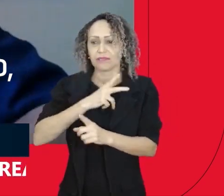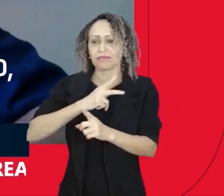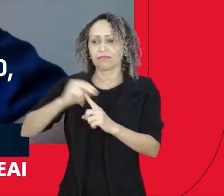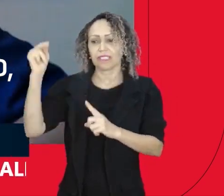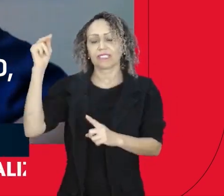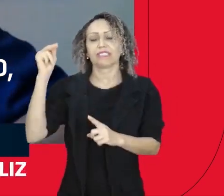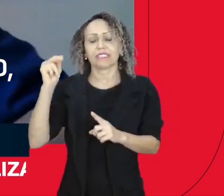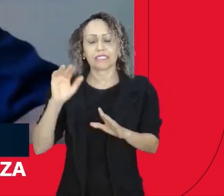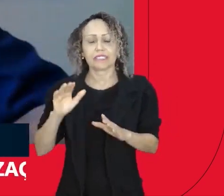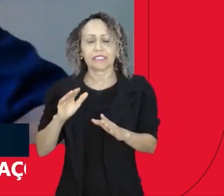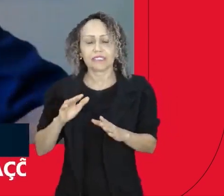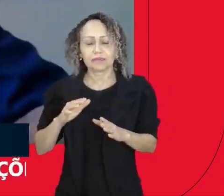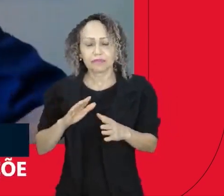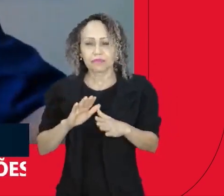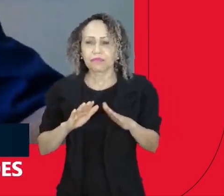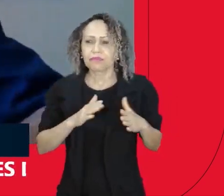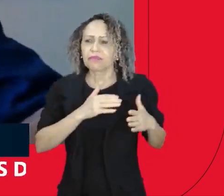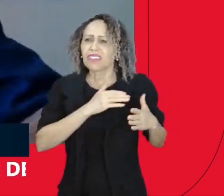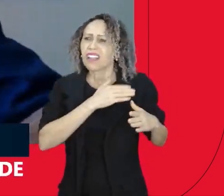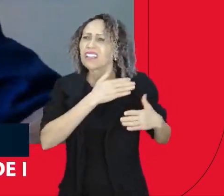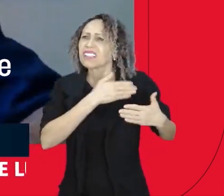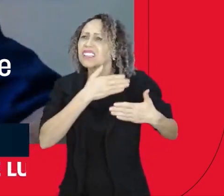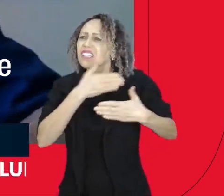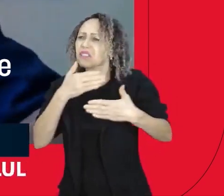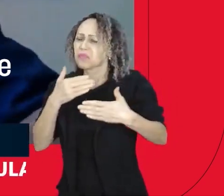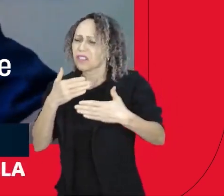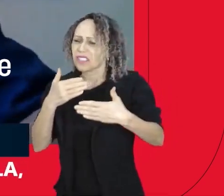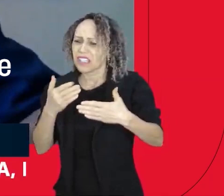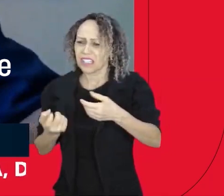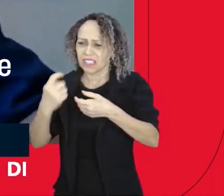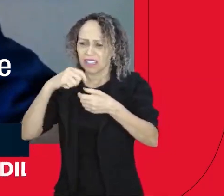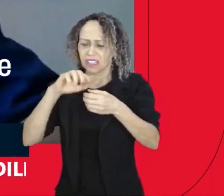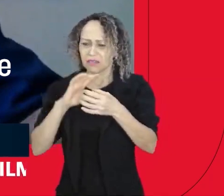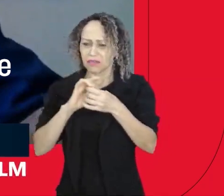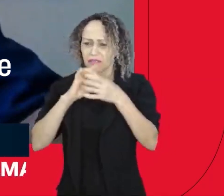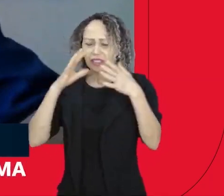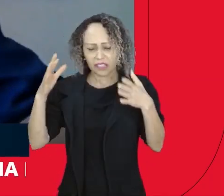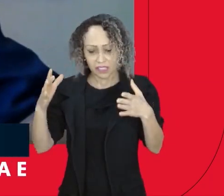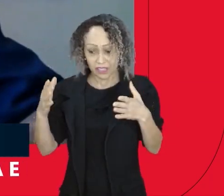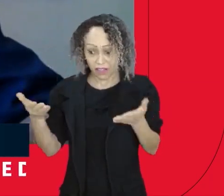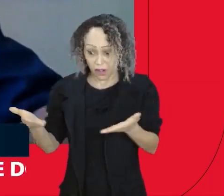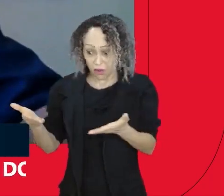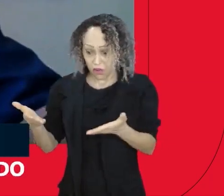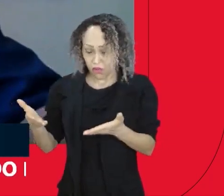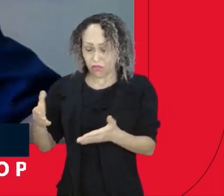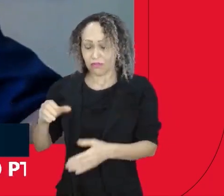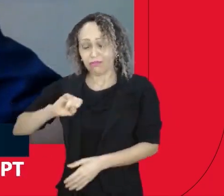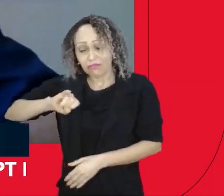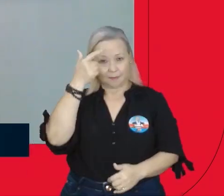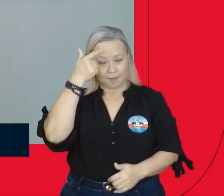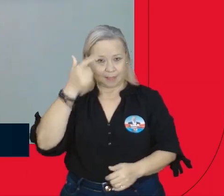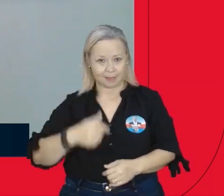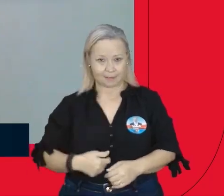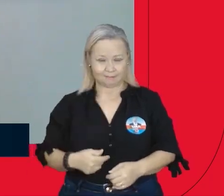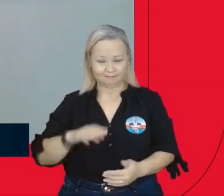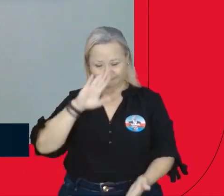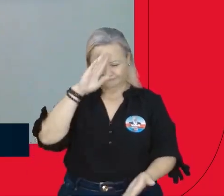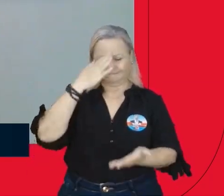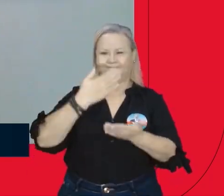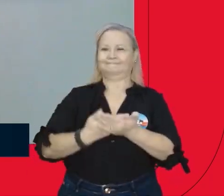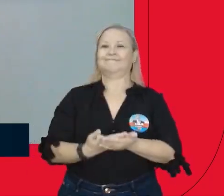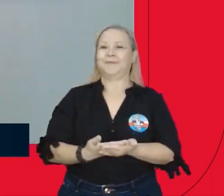rede de mobilização, o PT nunca foi no Estado de São Paulo, e nós temos essa grande oportunidade com o nosso professor Fernando Haddad. E essa